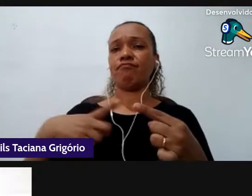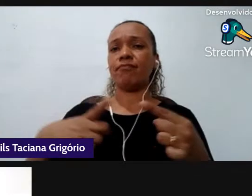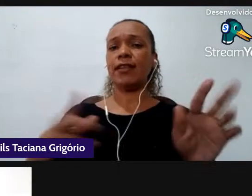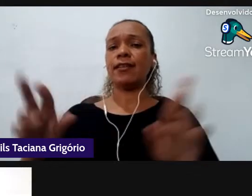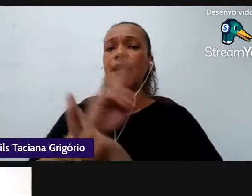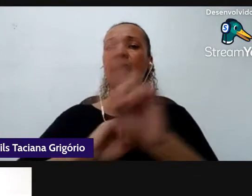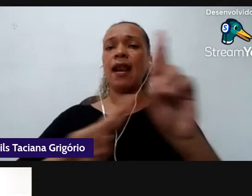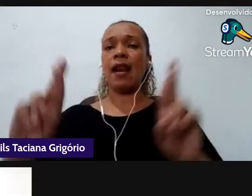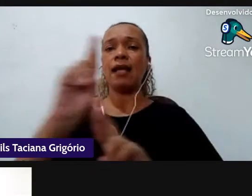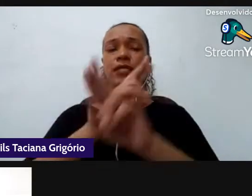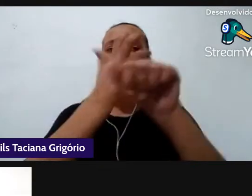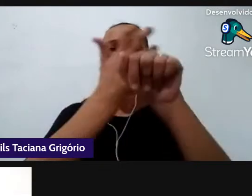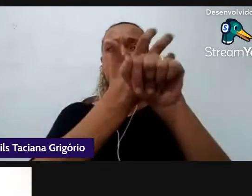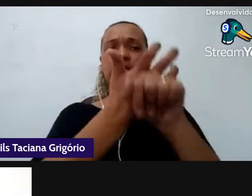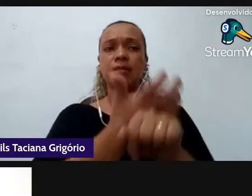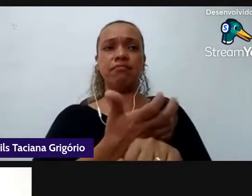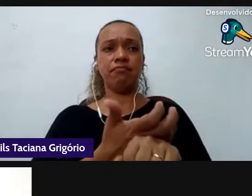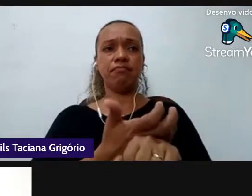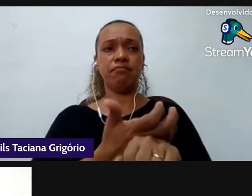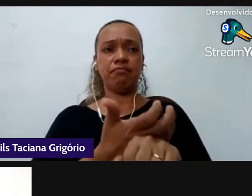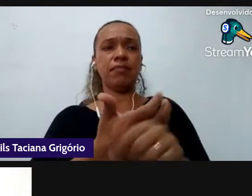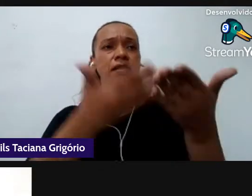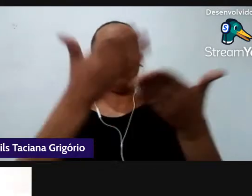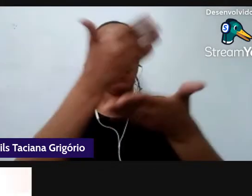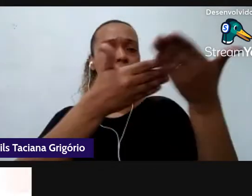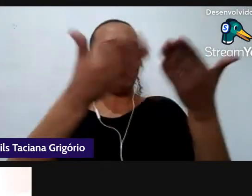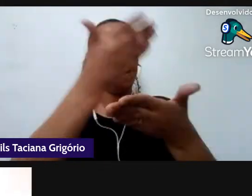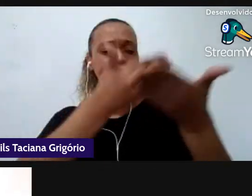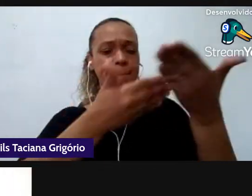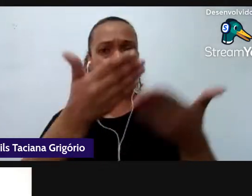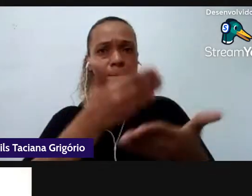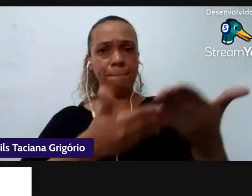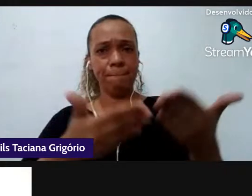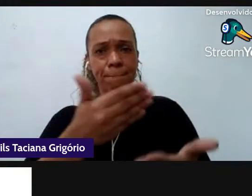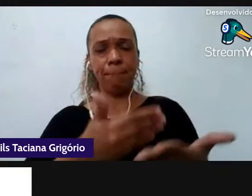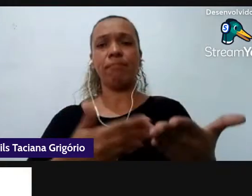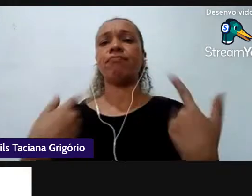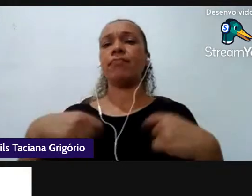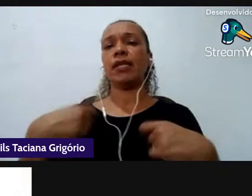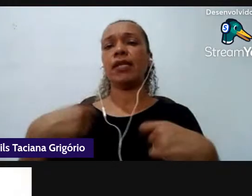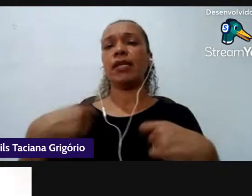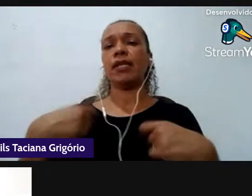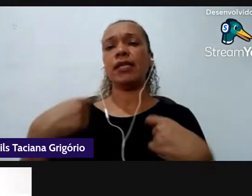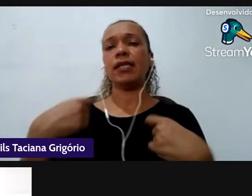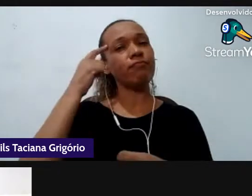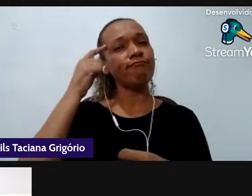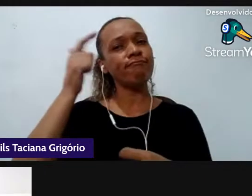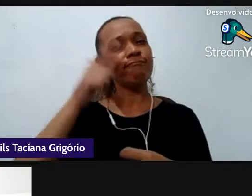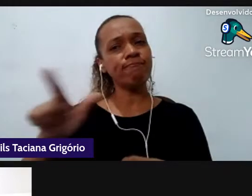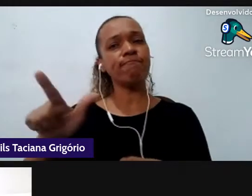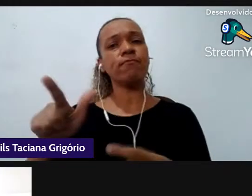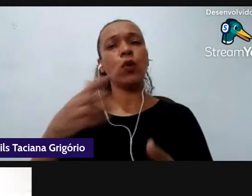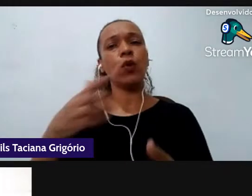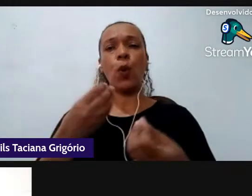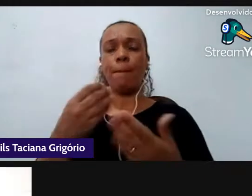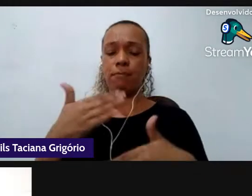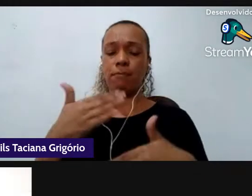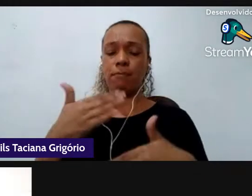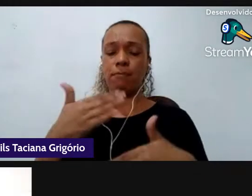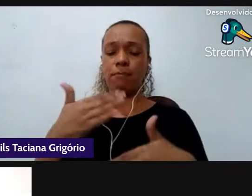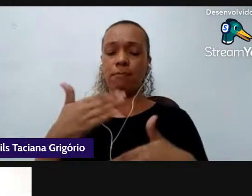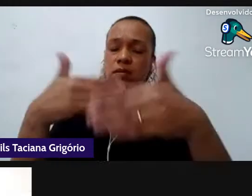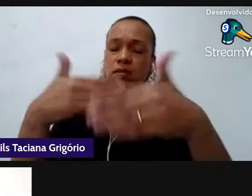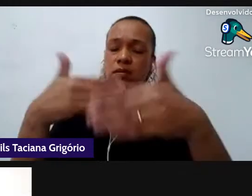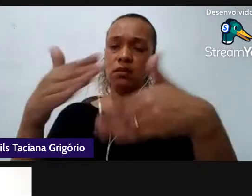presente eu preciso realmente repensar em o processo formativo de formação continuada aos nossos